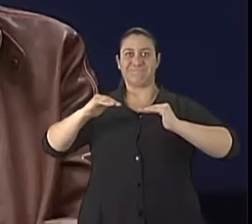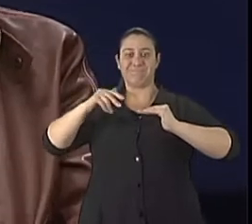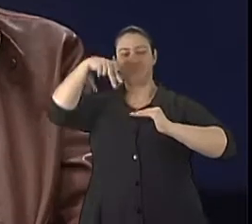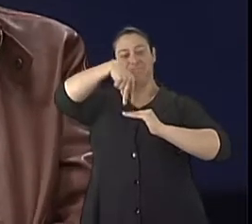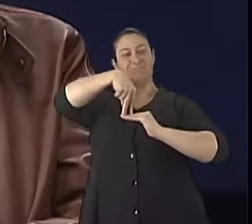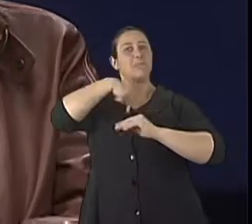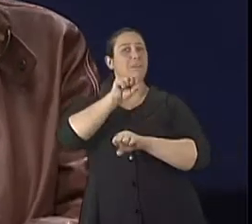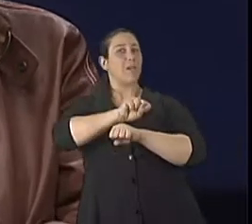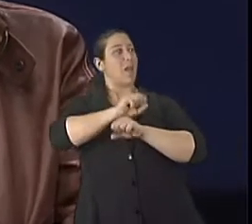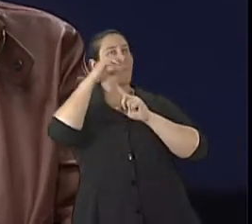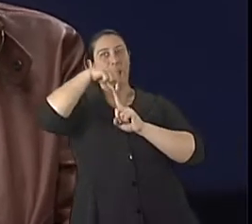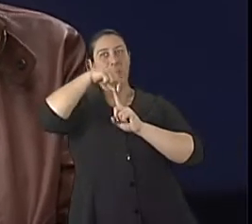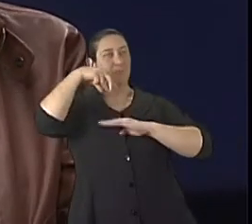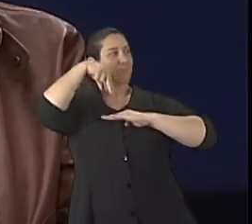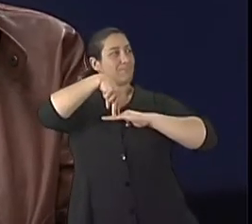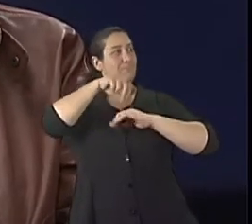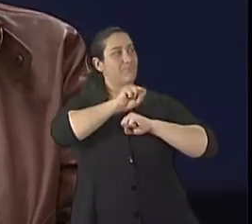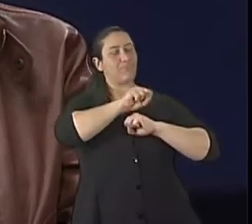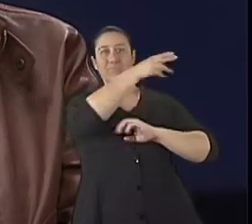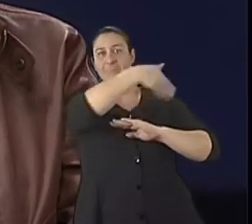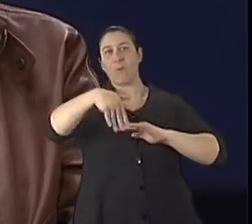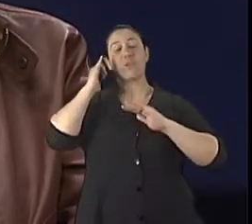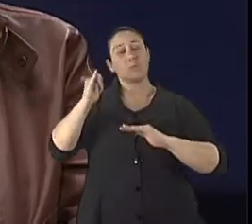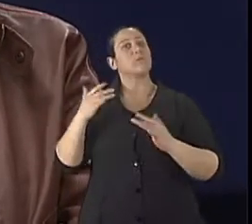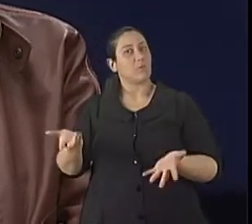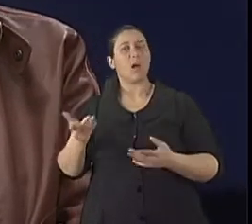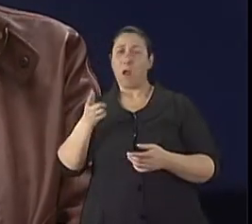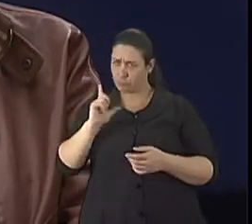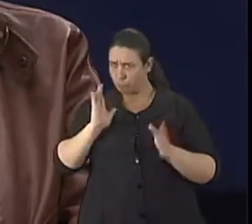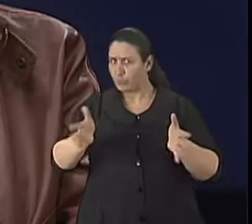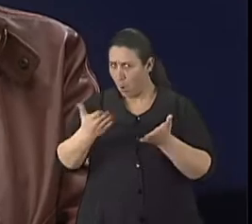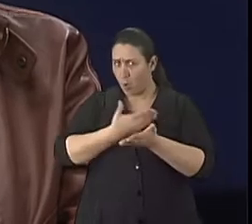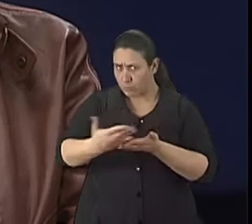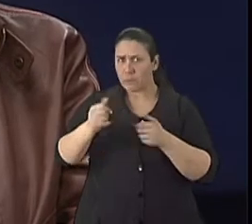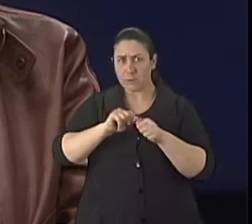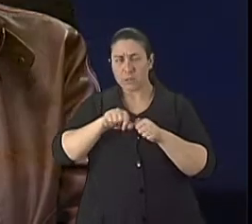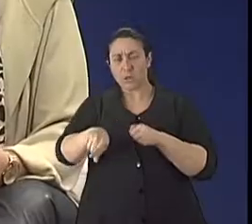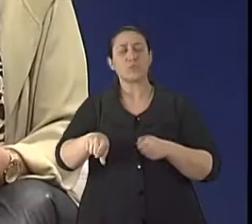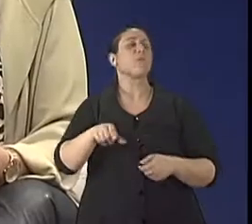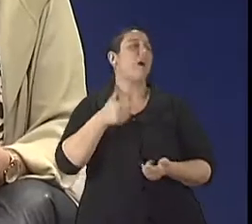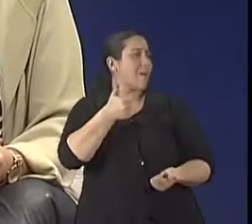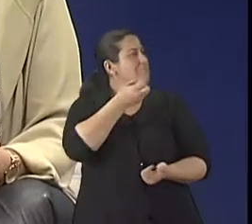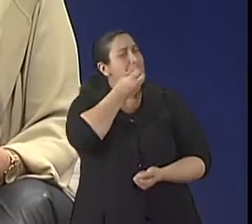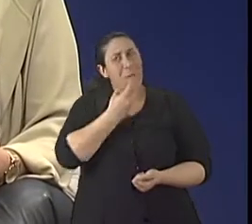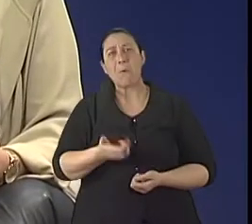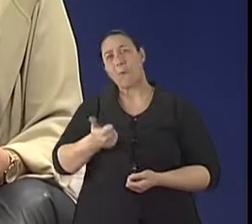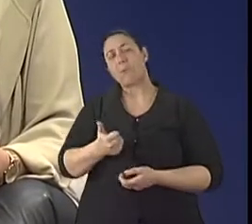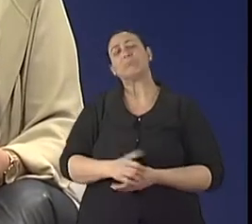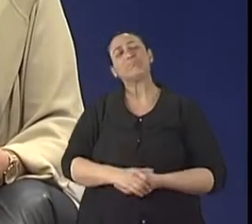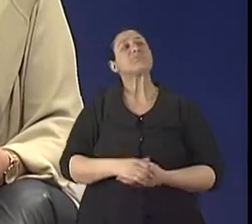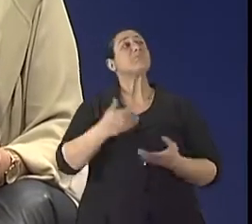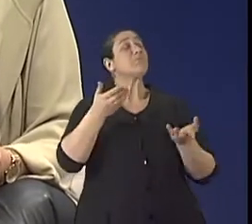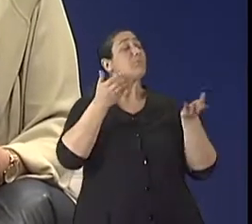trabalho é que tem que ser bem feito para evitar, então... Mas isso está sendo pensado. Isso está sendo trabalhado. Está certo. Bom, o nosso tempo esgotou.